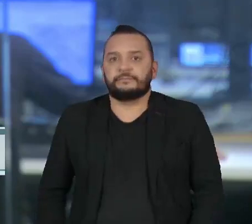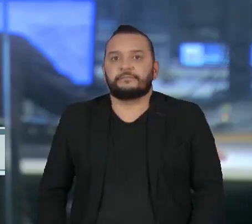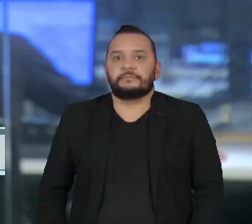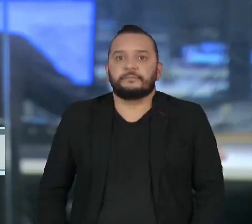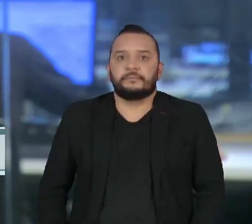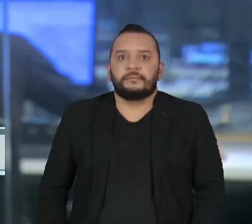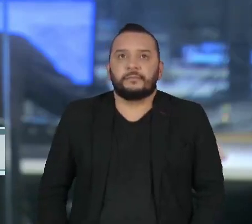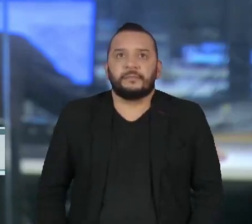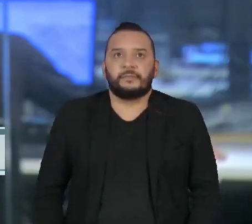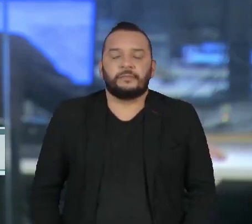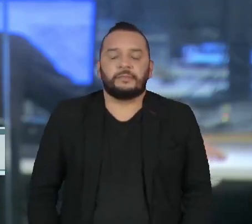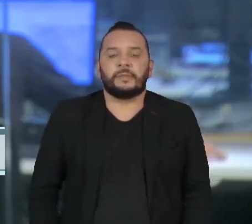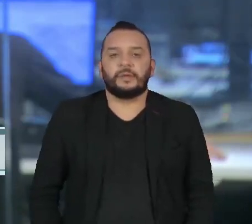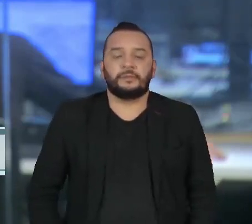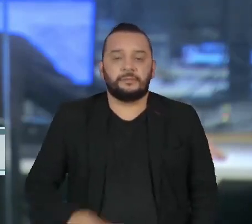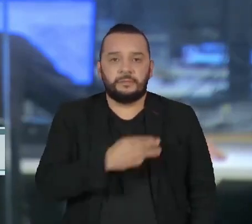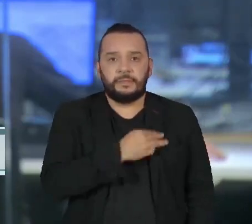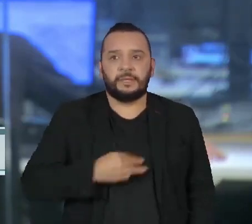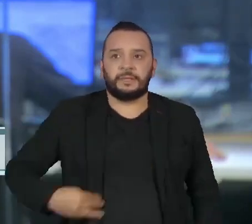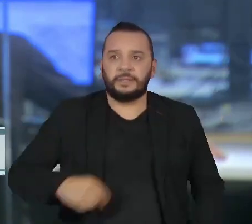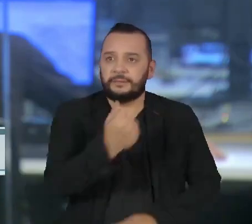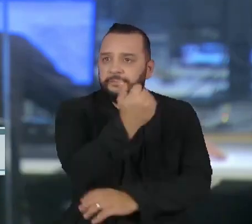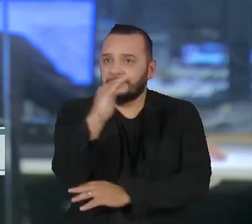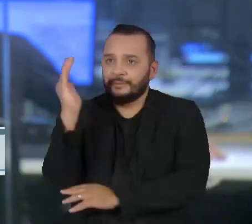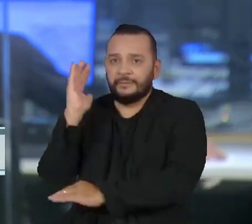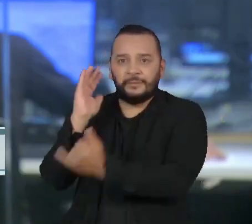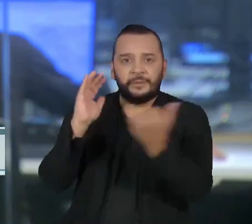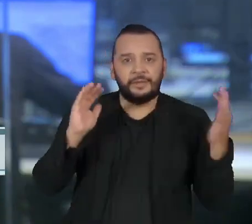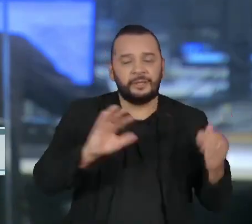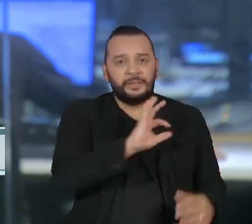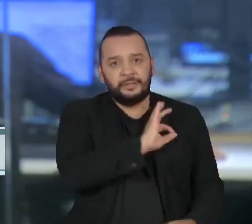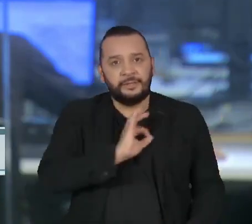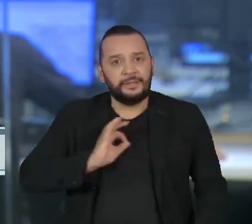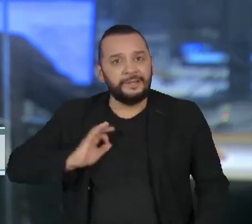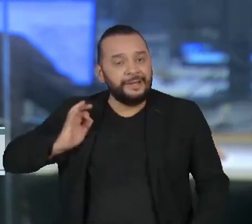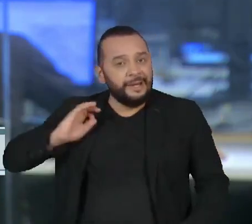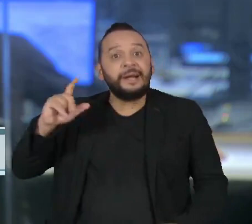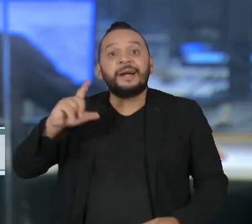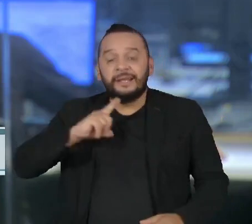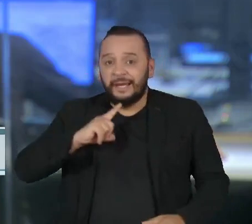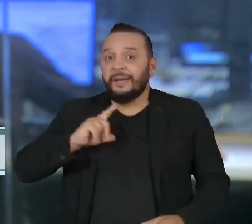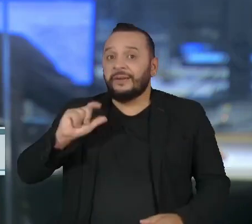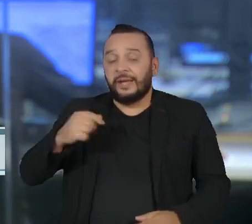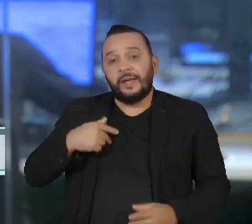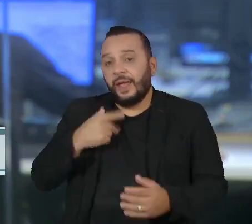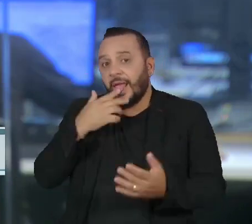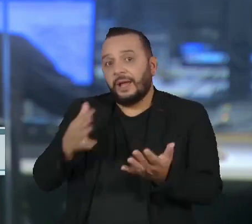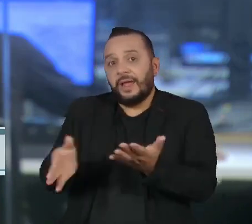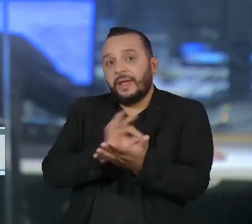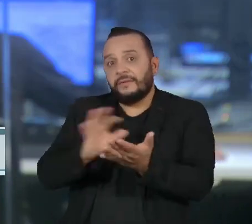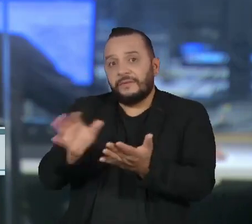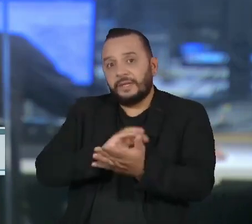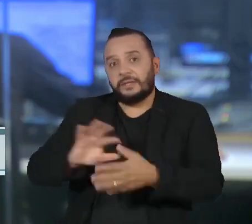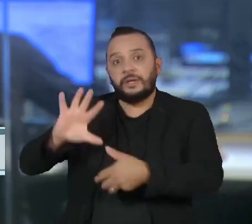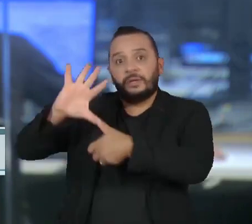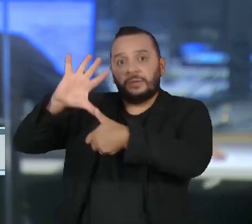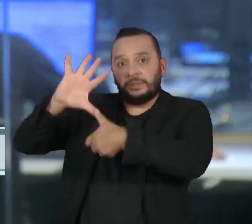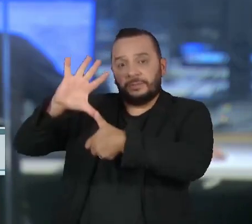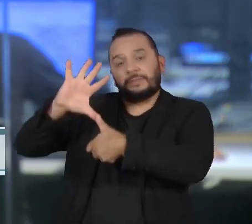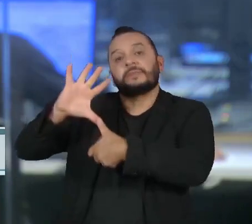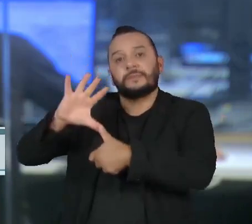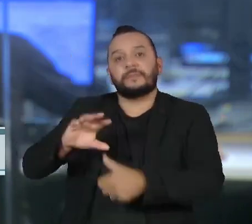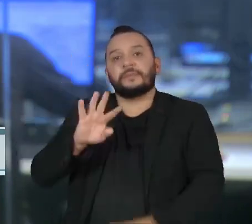A ministra do Meio Ambiente, Marina Silva, foi eleita pela revista norte-americana Time como uma das 100 pessoas mais